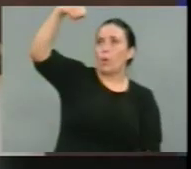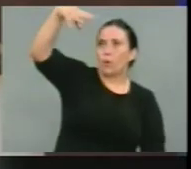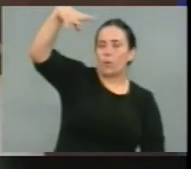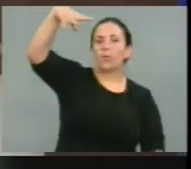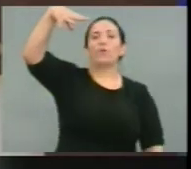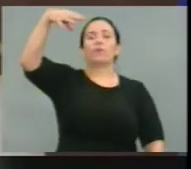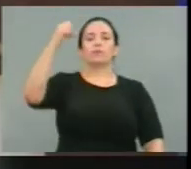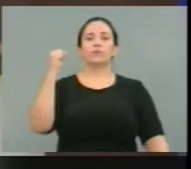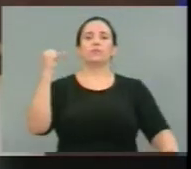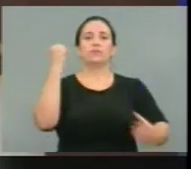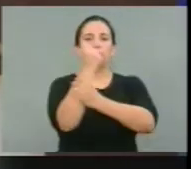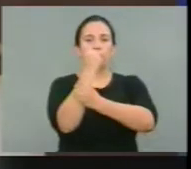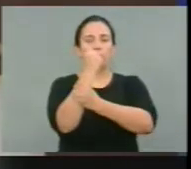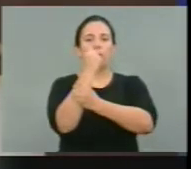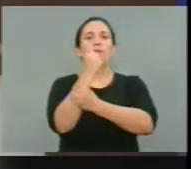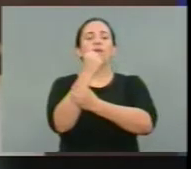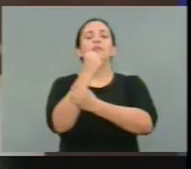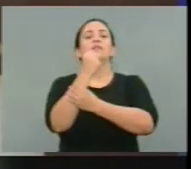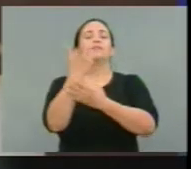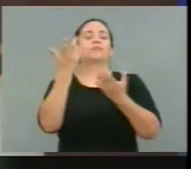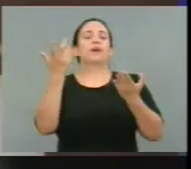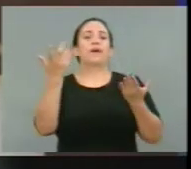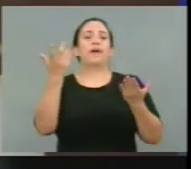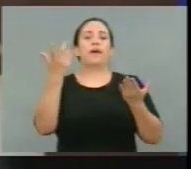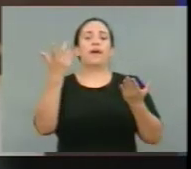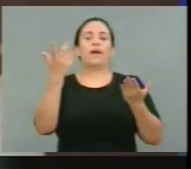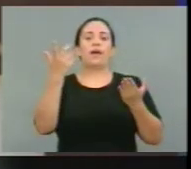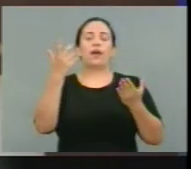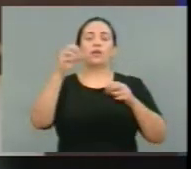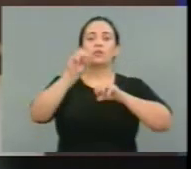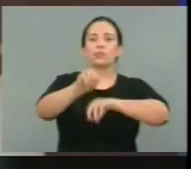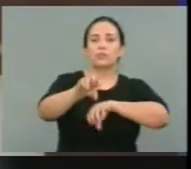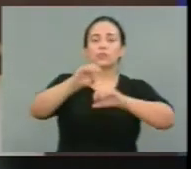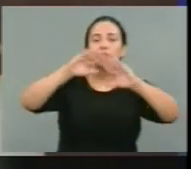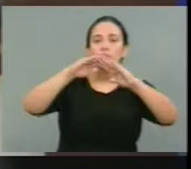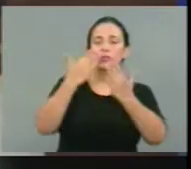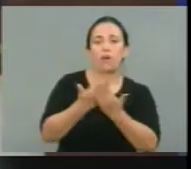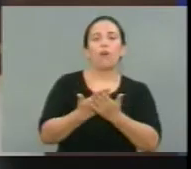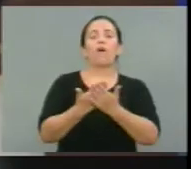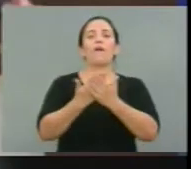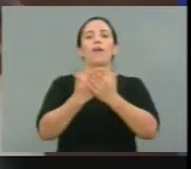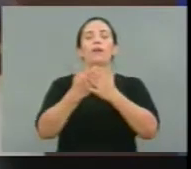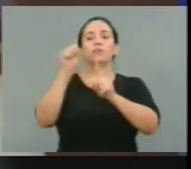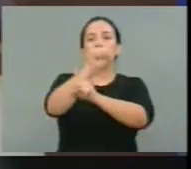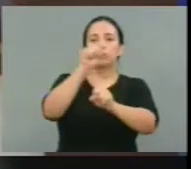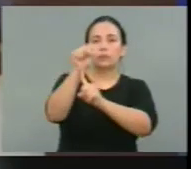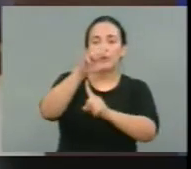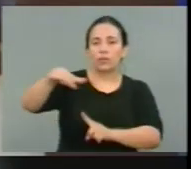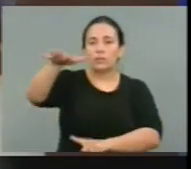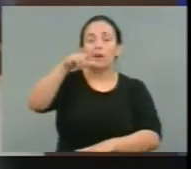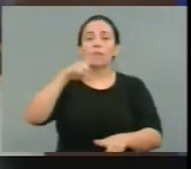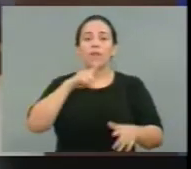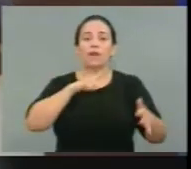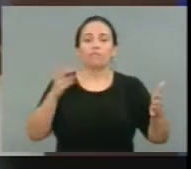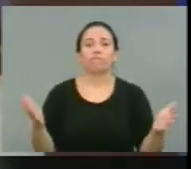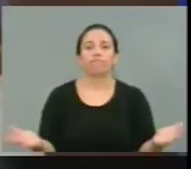asfaltamento, pavimentação. Segurança pública é resultado de proteção social. Quanto mais e melhores forem